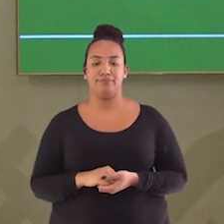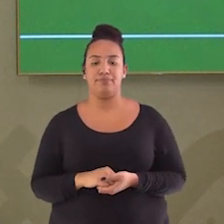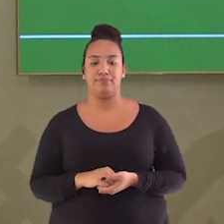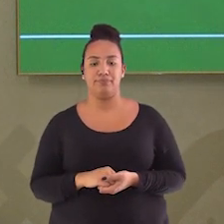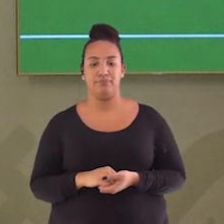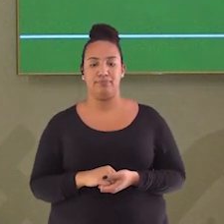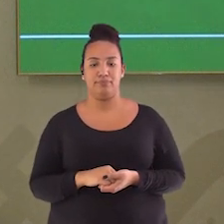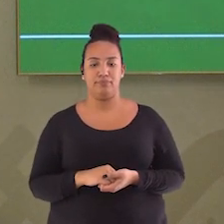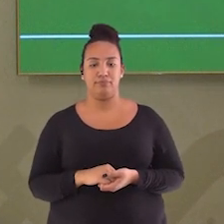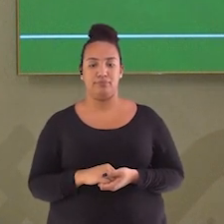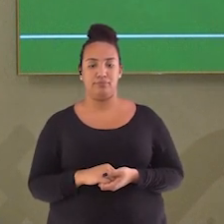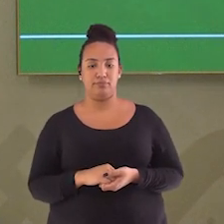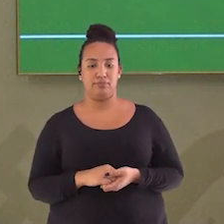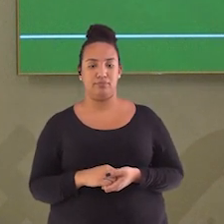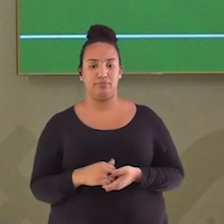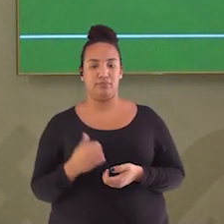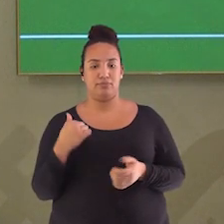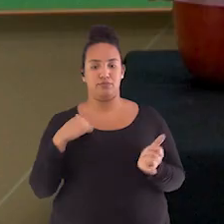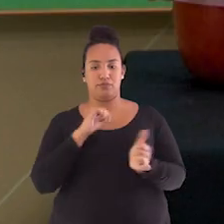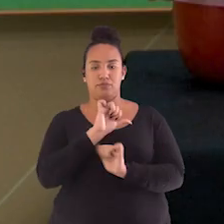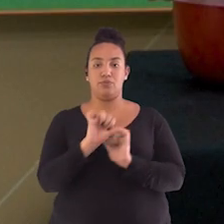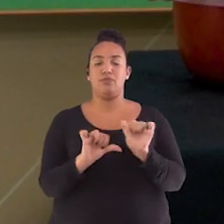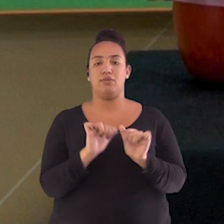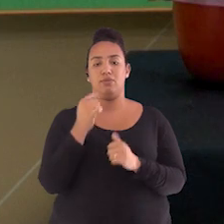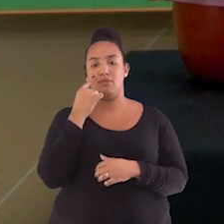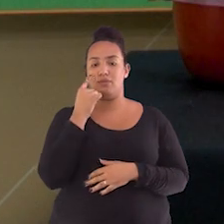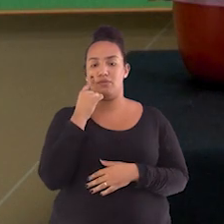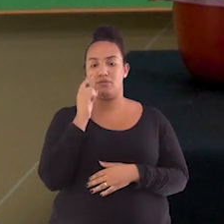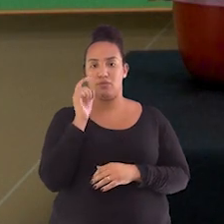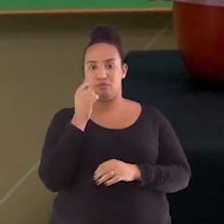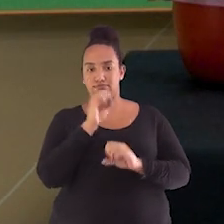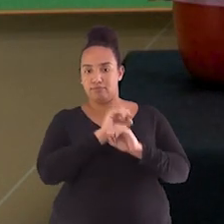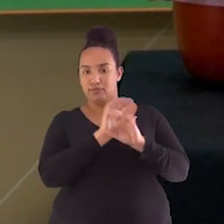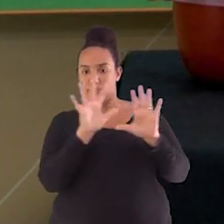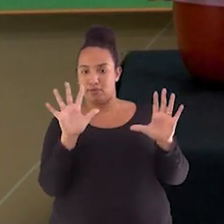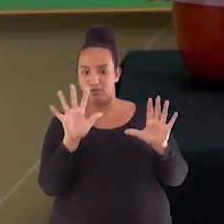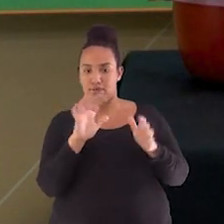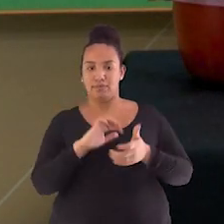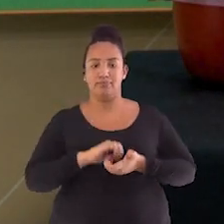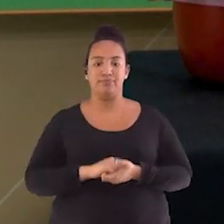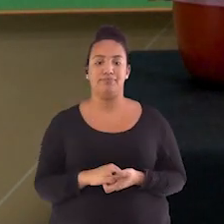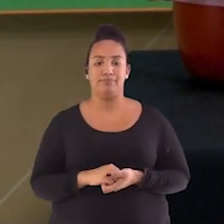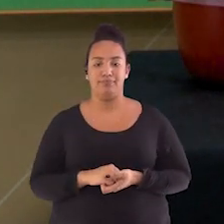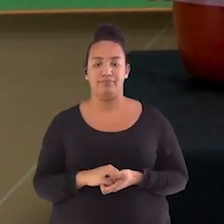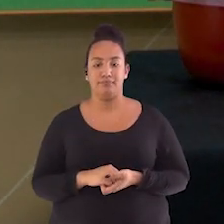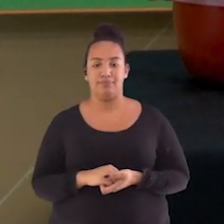Vou virar aqui para vocês poderem ver melhor, porque os números eles vão esconder mais ou menos o que vai acontecer. Show?